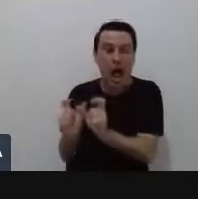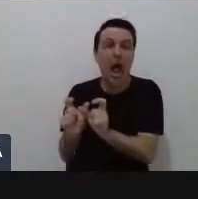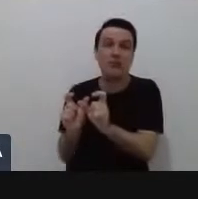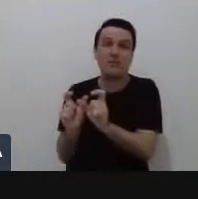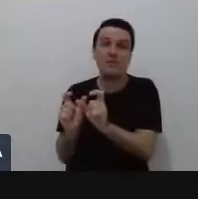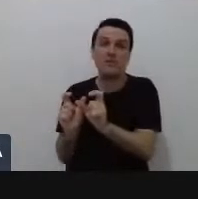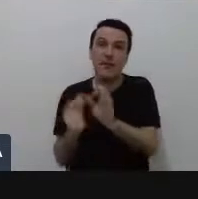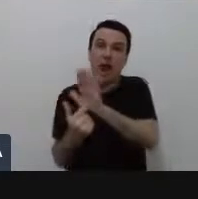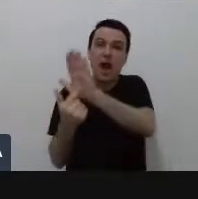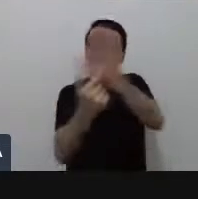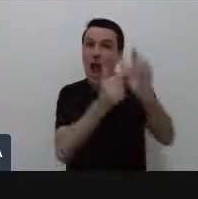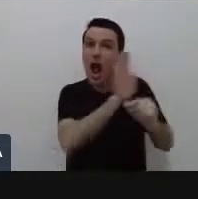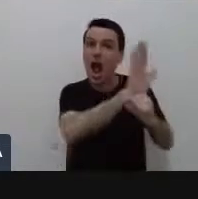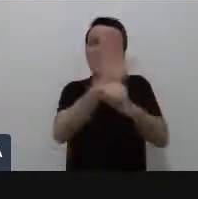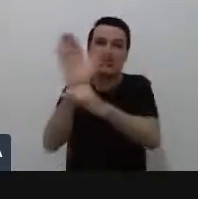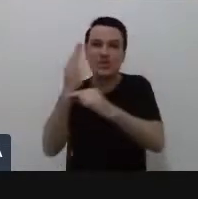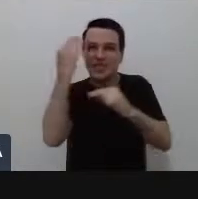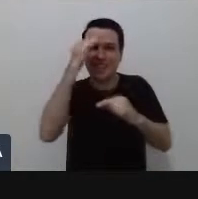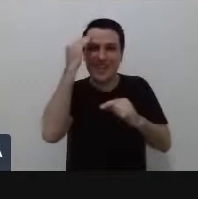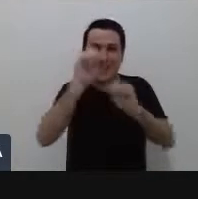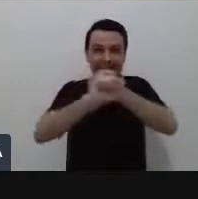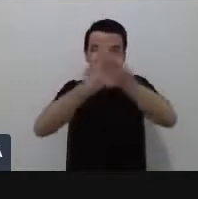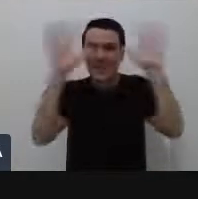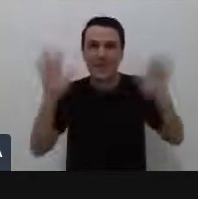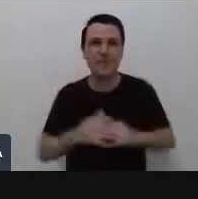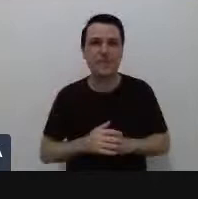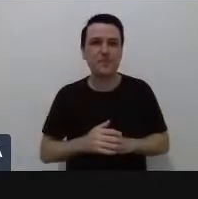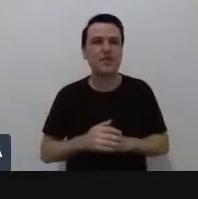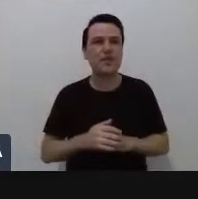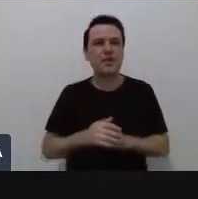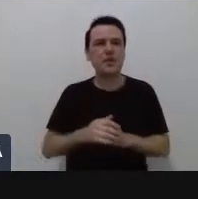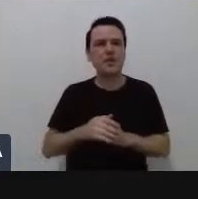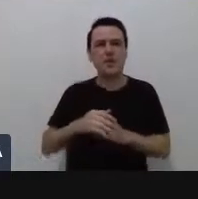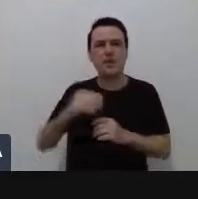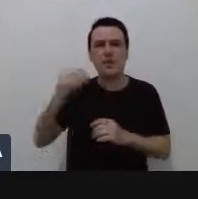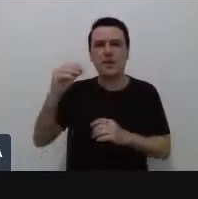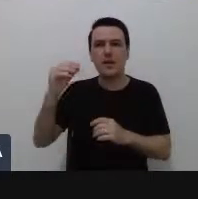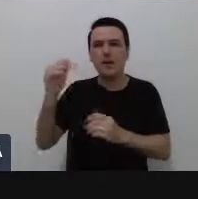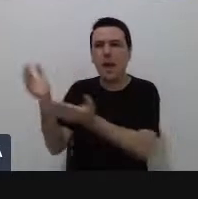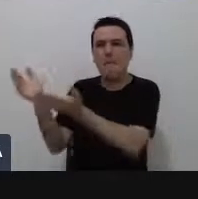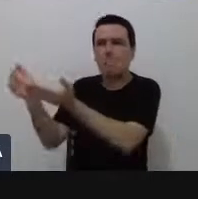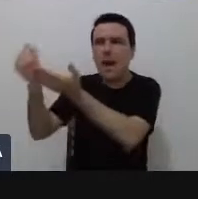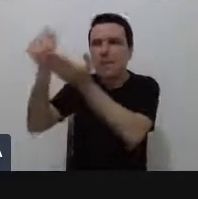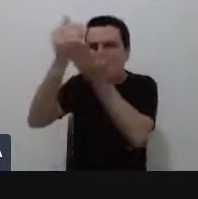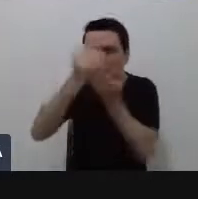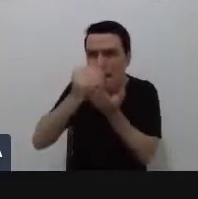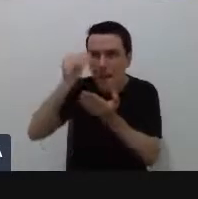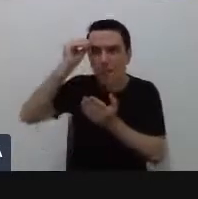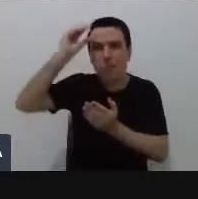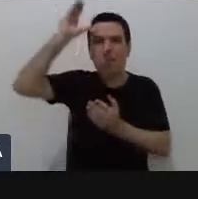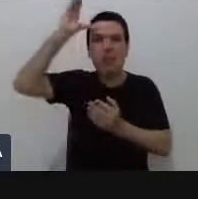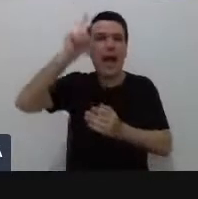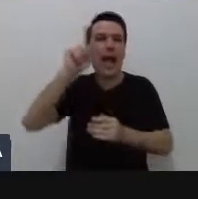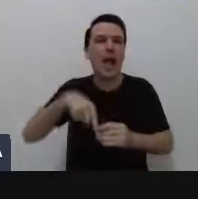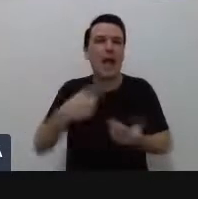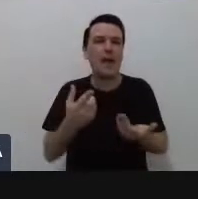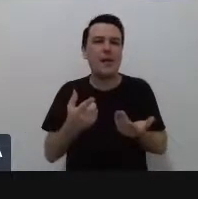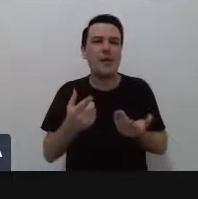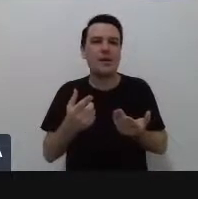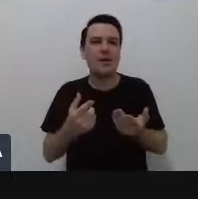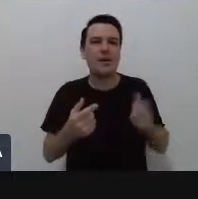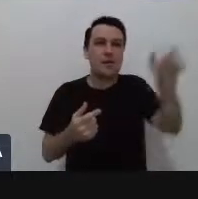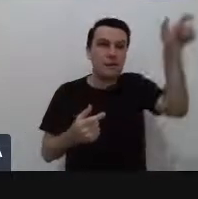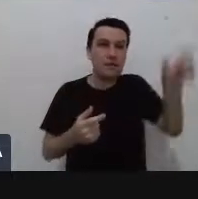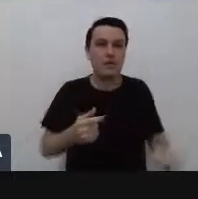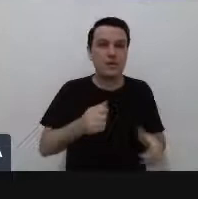humildemente. Então, o capital psicológico humano, ele foi desenvolvido pelo Peterson